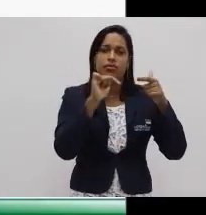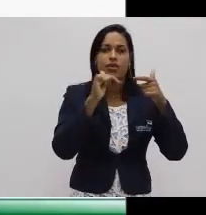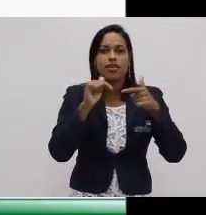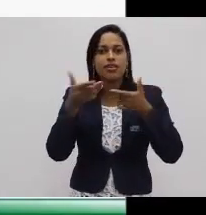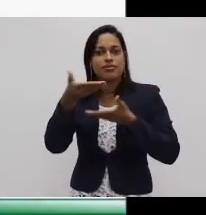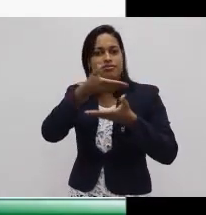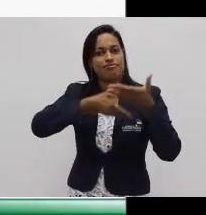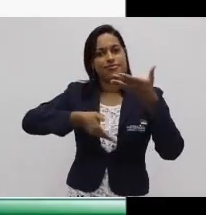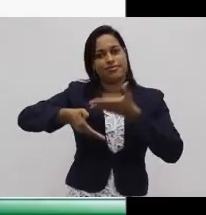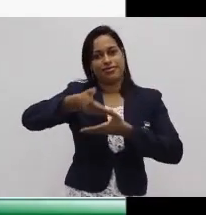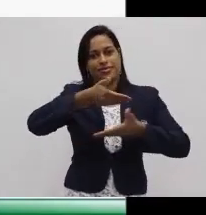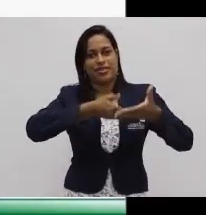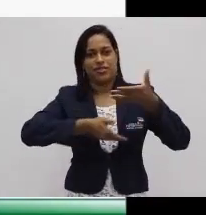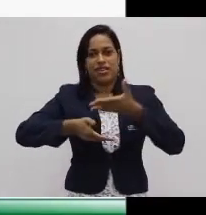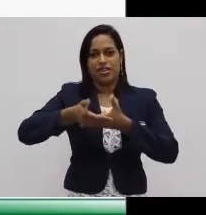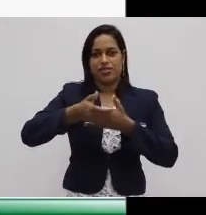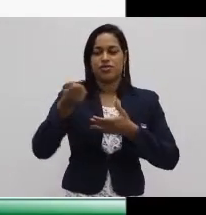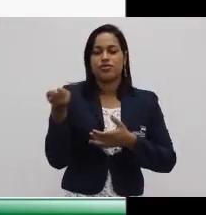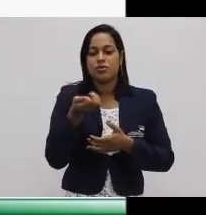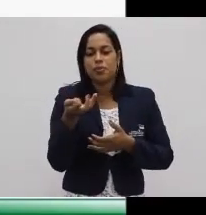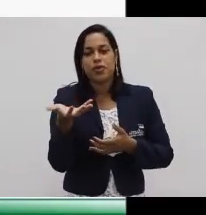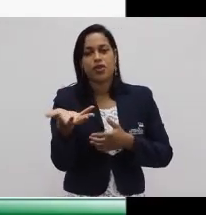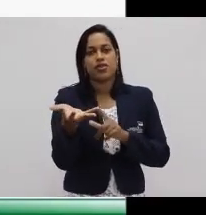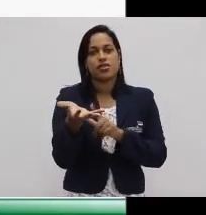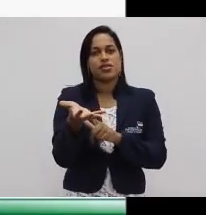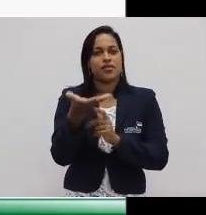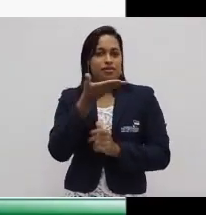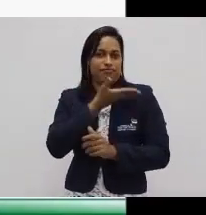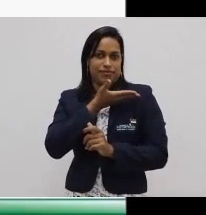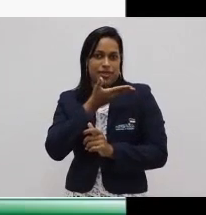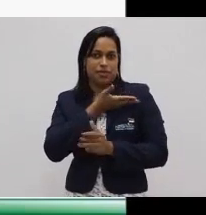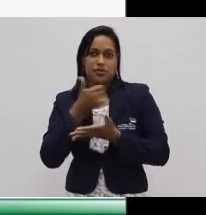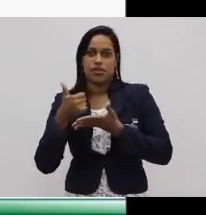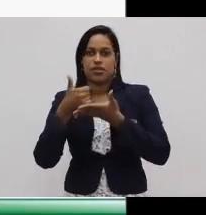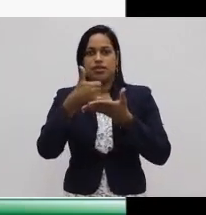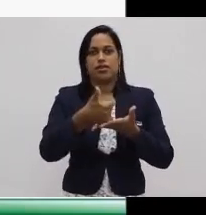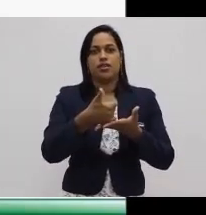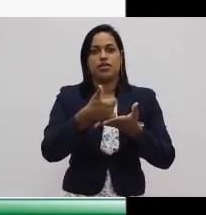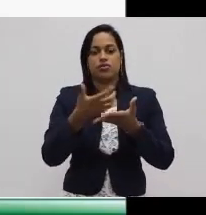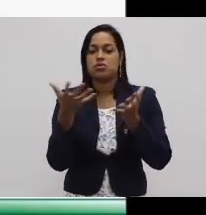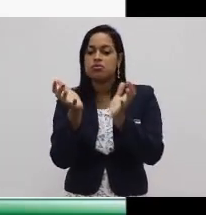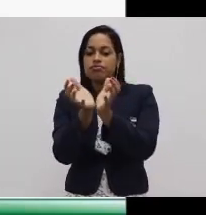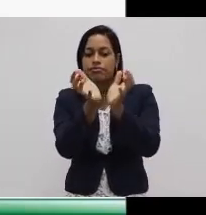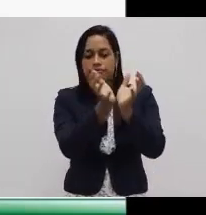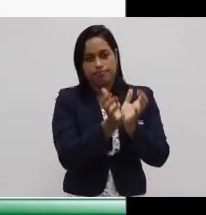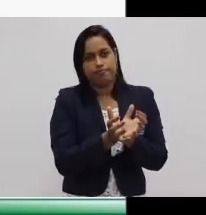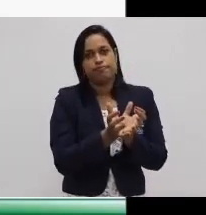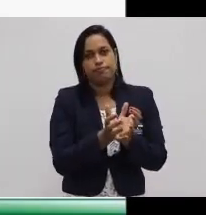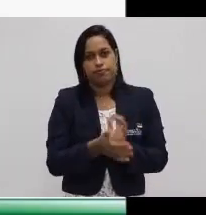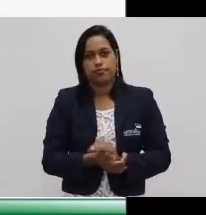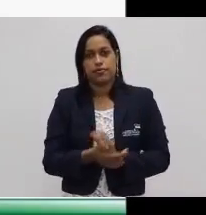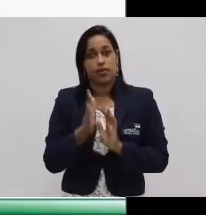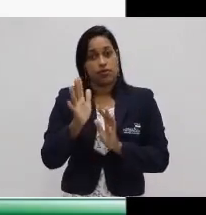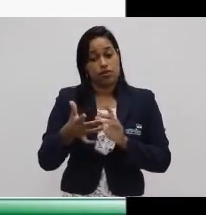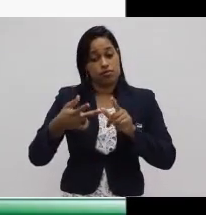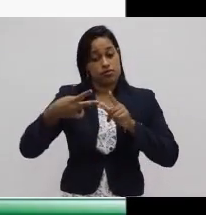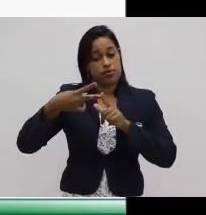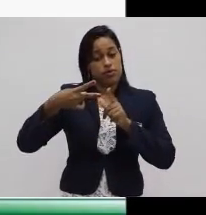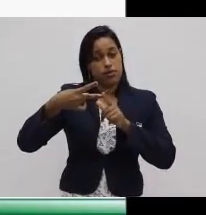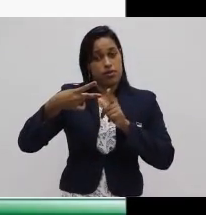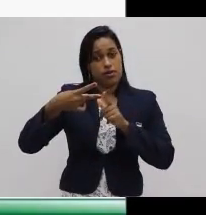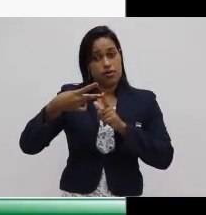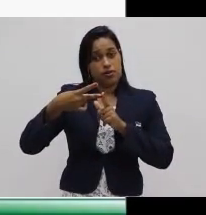outras. As relações de produção eram relações de amizade e ajuda entre todos. Já o segundo